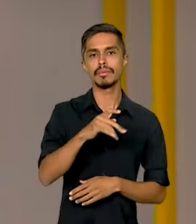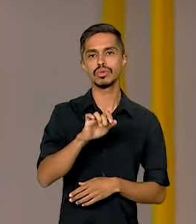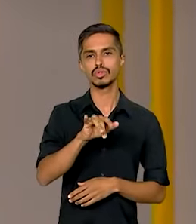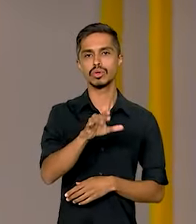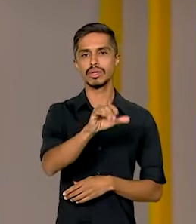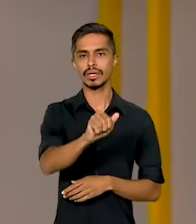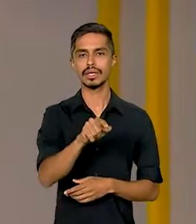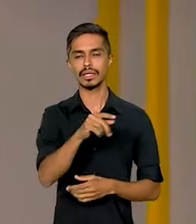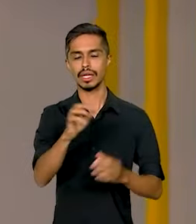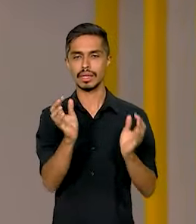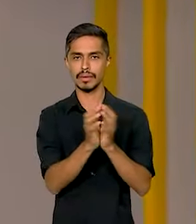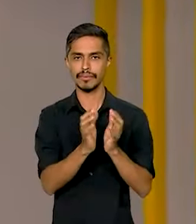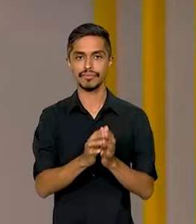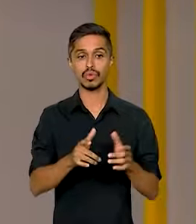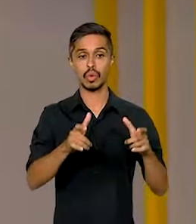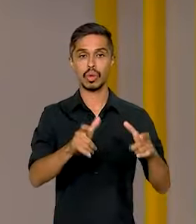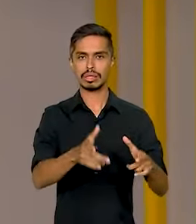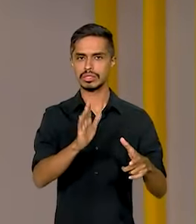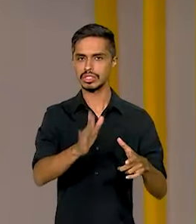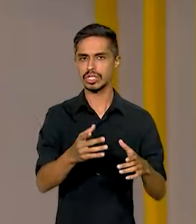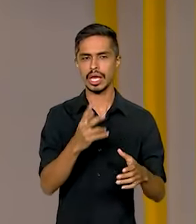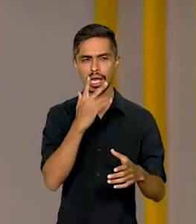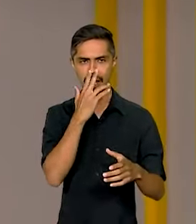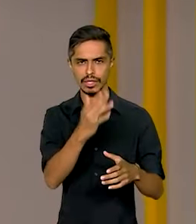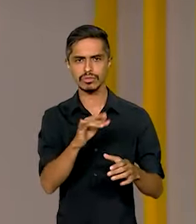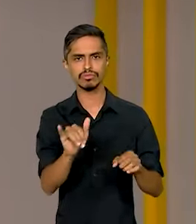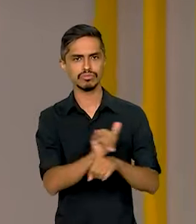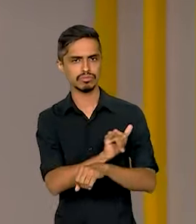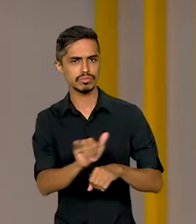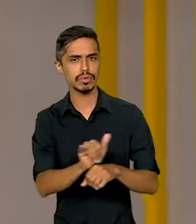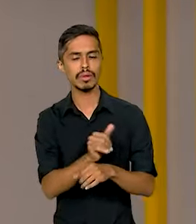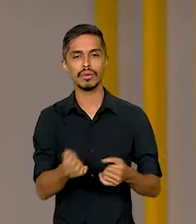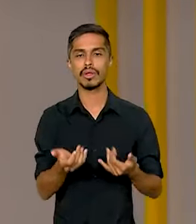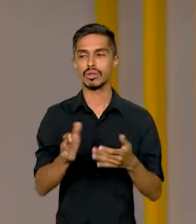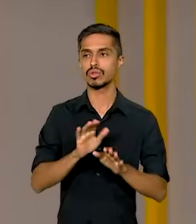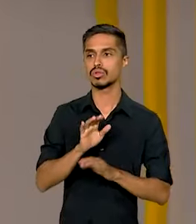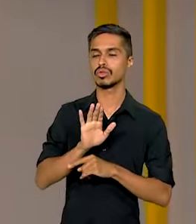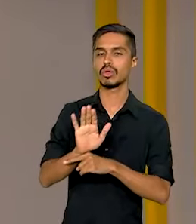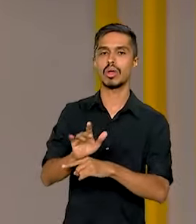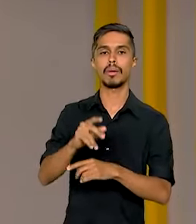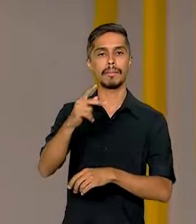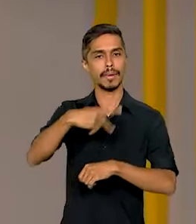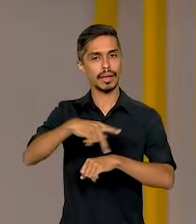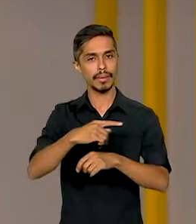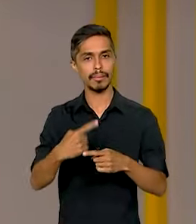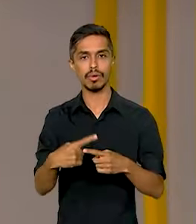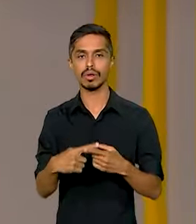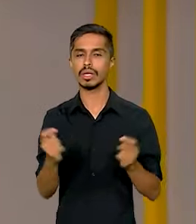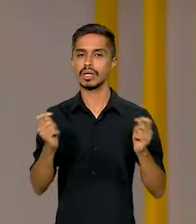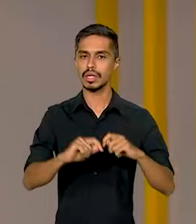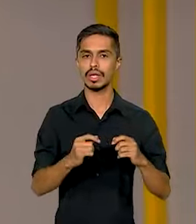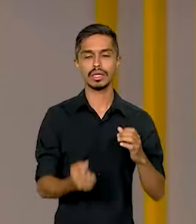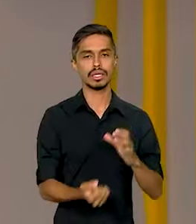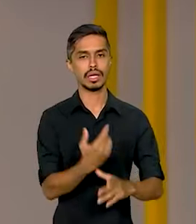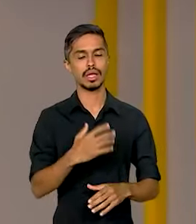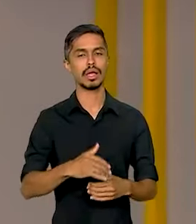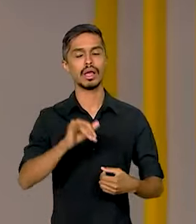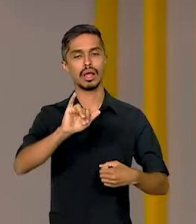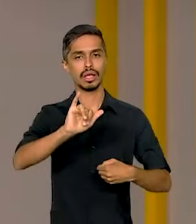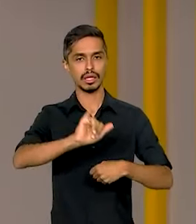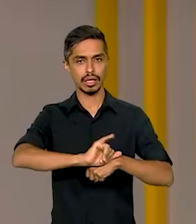Pernambuco. O complexo é considerado estratégico para o país, principalmente pela capacidade de produção de óleo diesel,